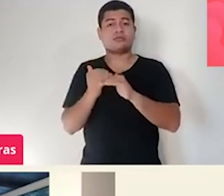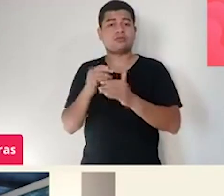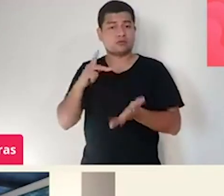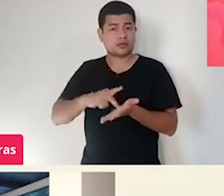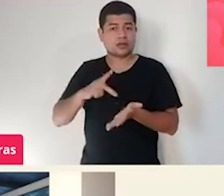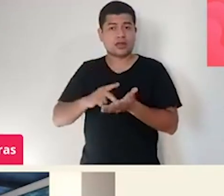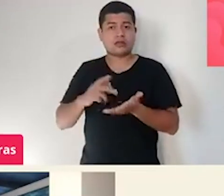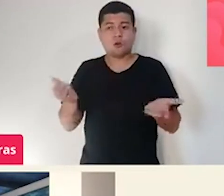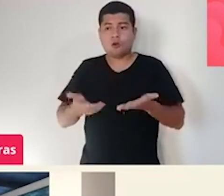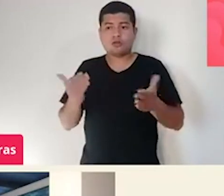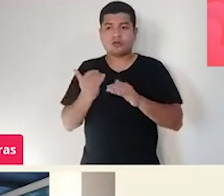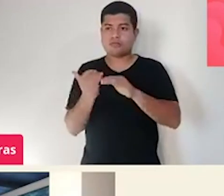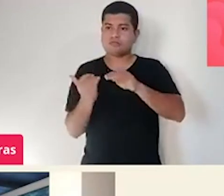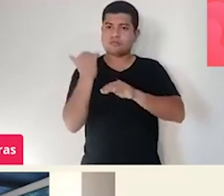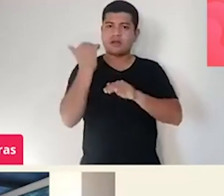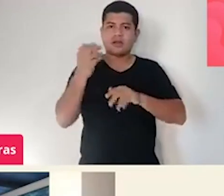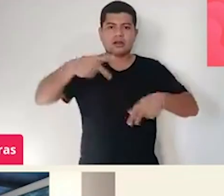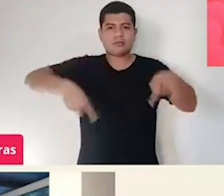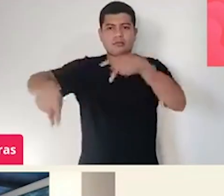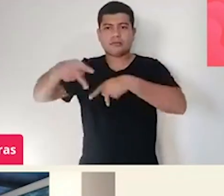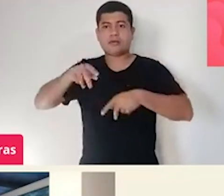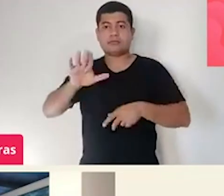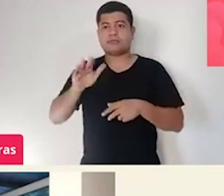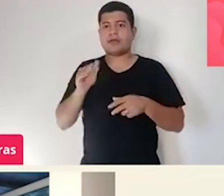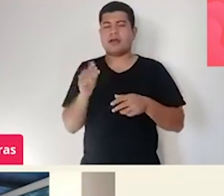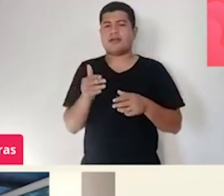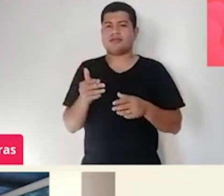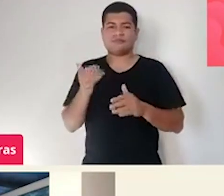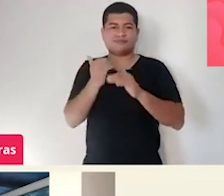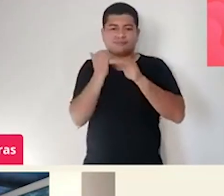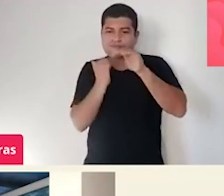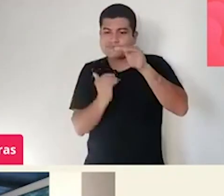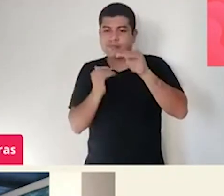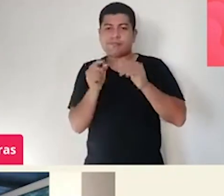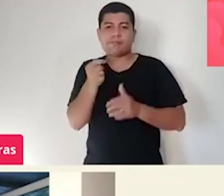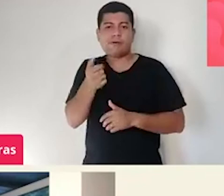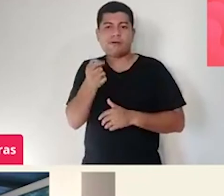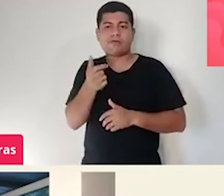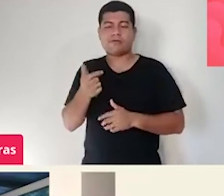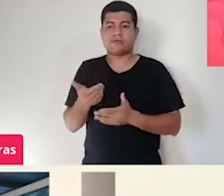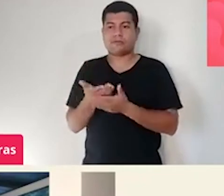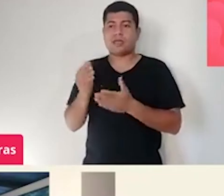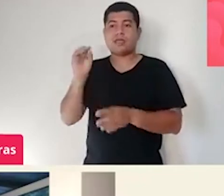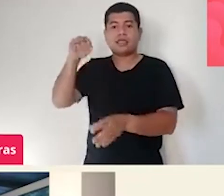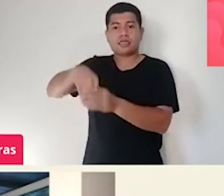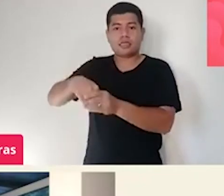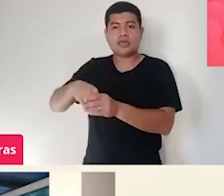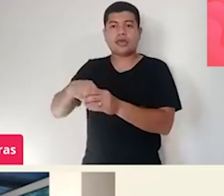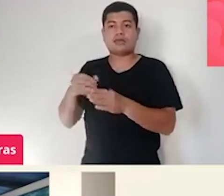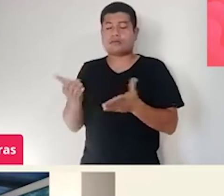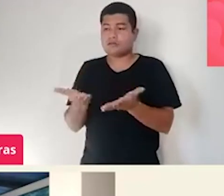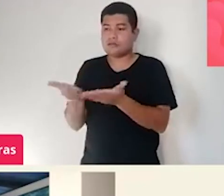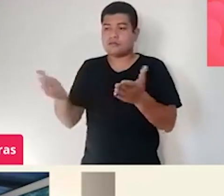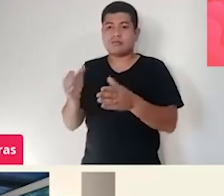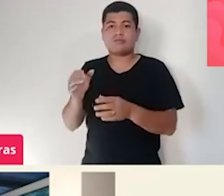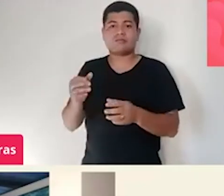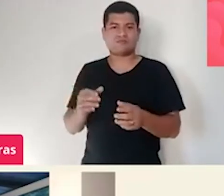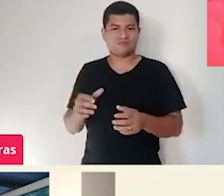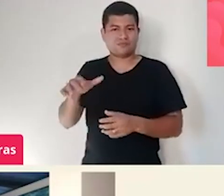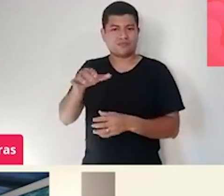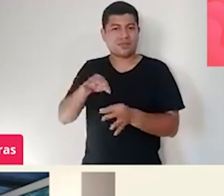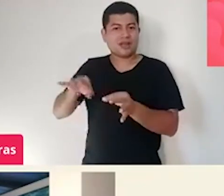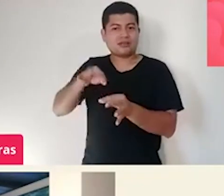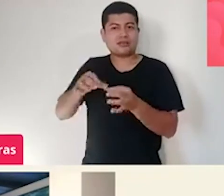população, mas somos minoria na ocupação dos espaços de poder. E eu falei antes uma coisa que eu acho que é muito importante. gente, claro,